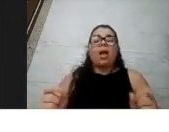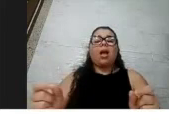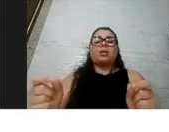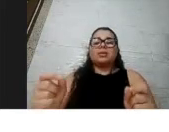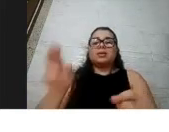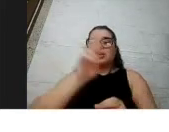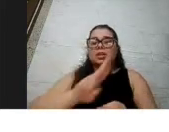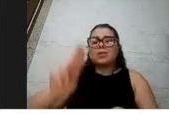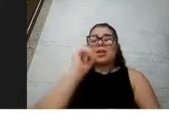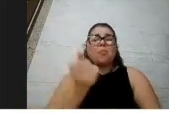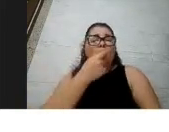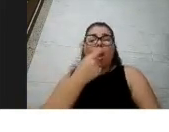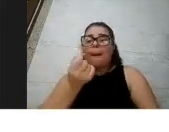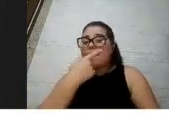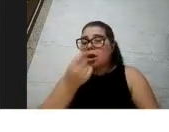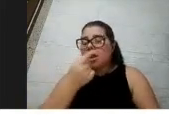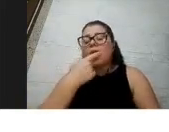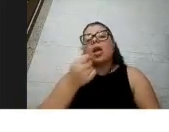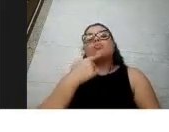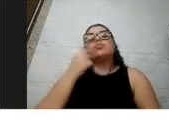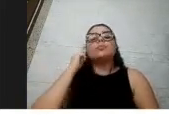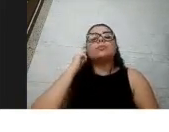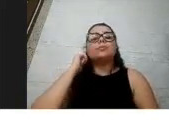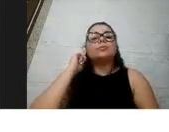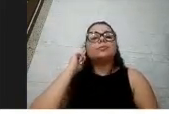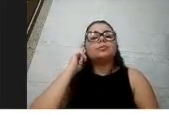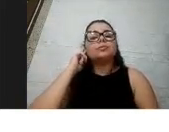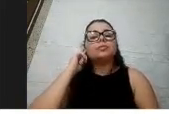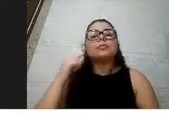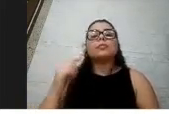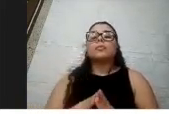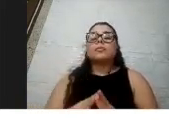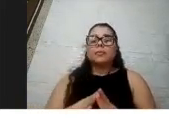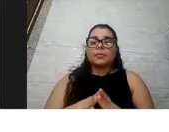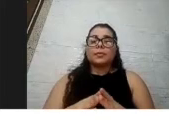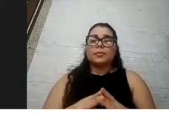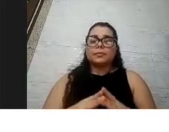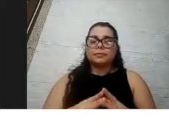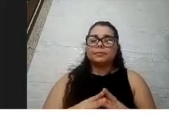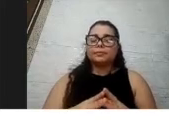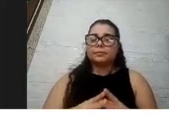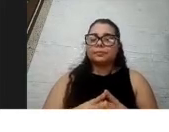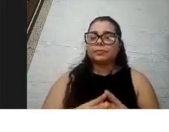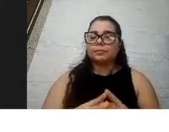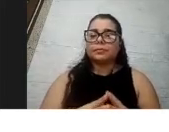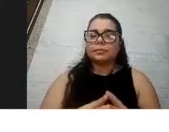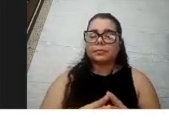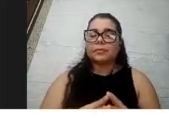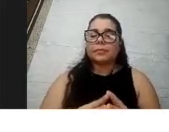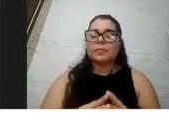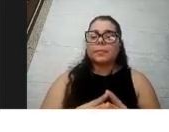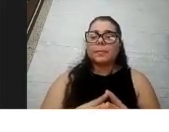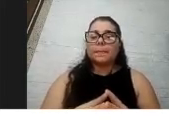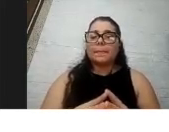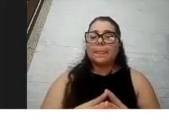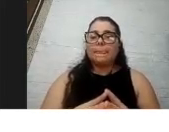droga imunossupressora, né, um remédio que atrapalha a imunidade, geralmente tem quadros mais graves,